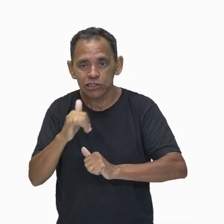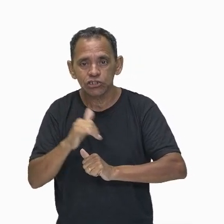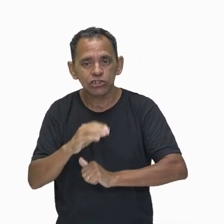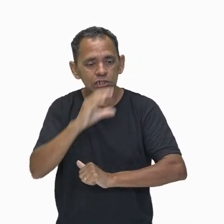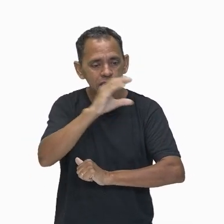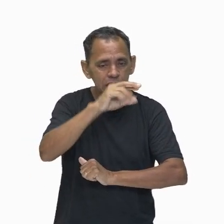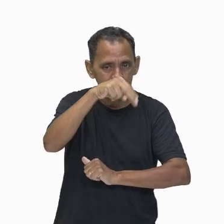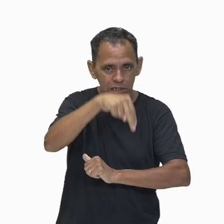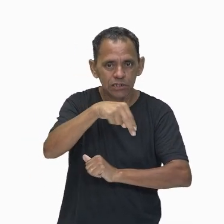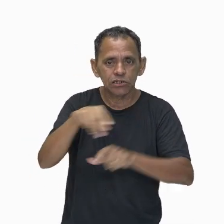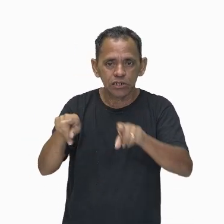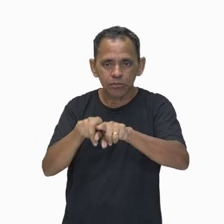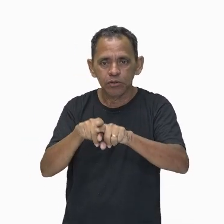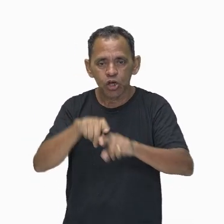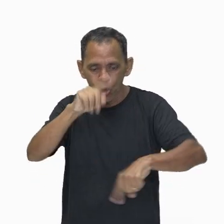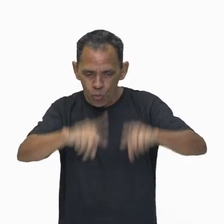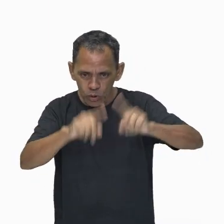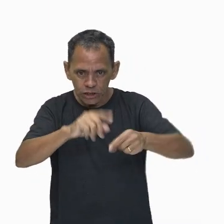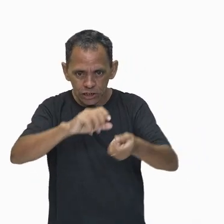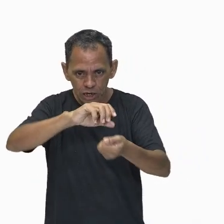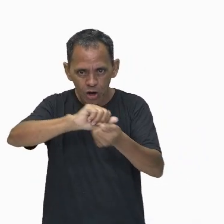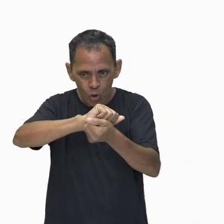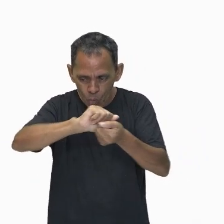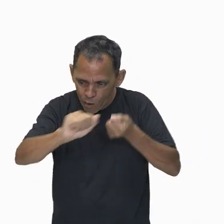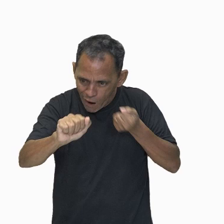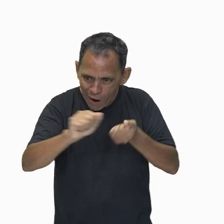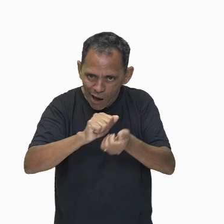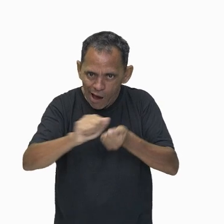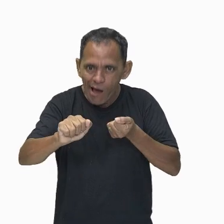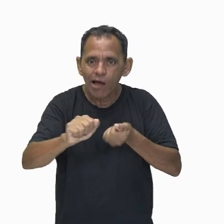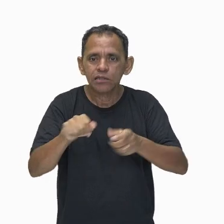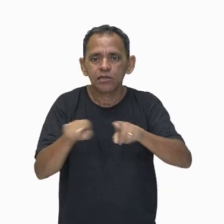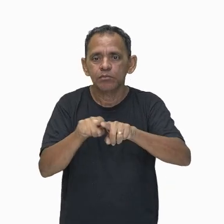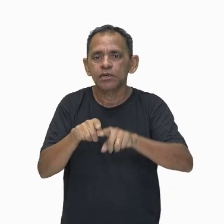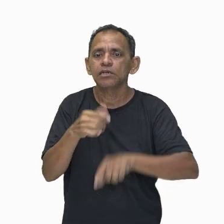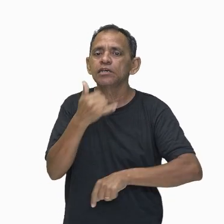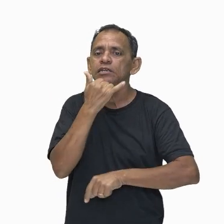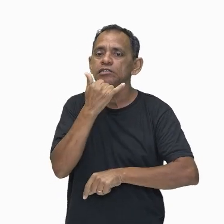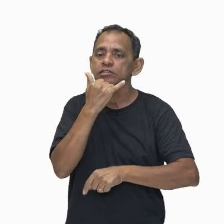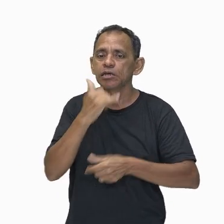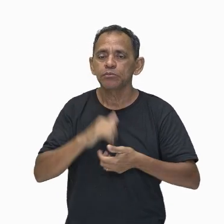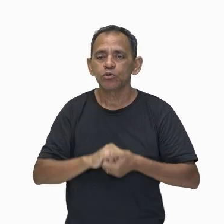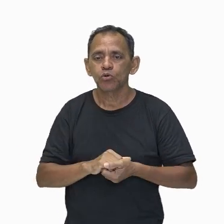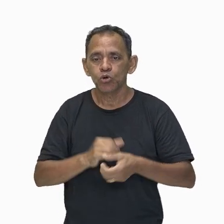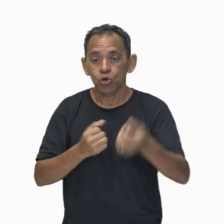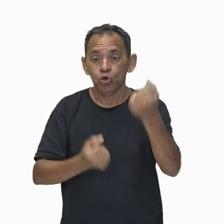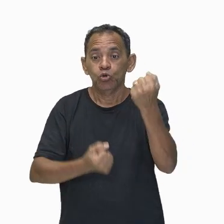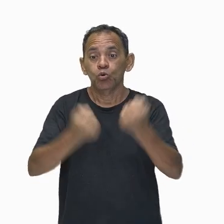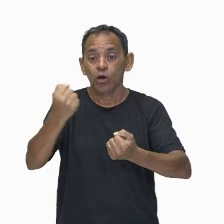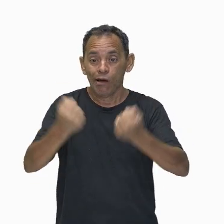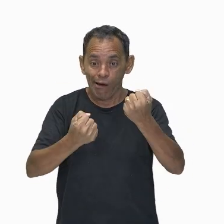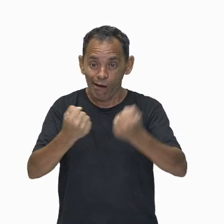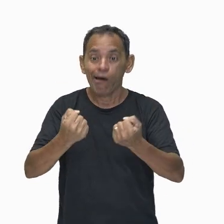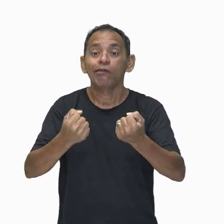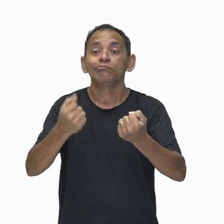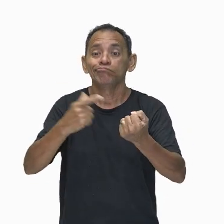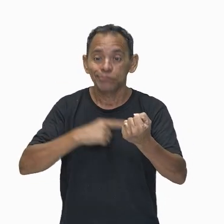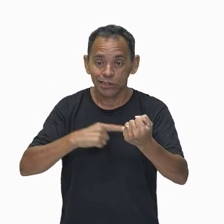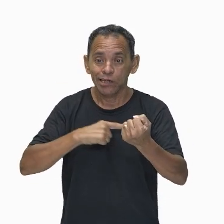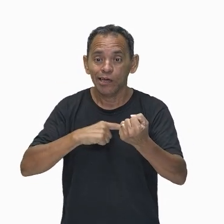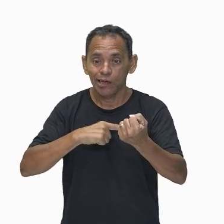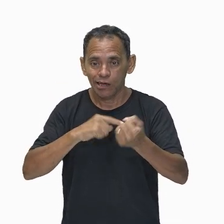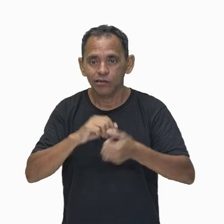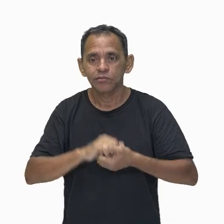objetos elásticos. Um bom exemplo disso são os amortecedores e os para-choques dos veículos, tá gente?